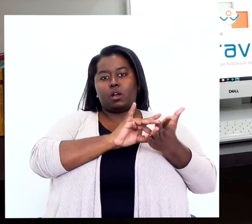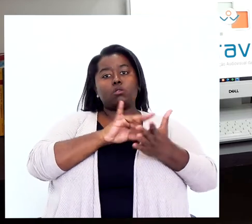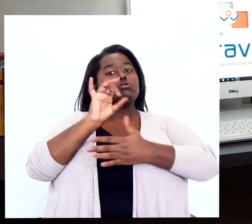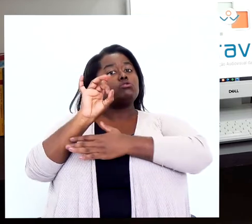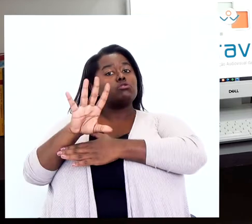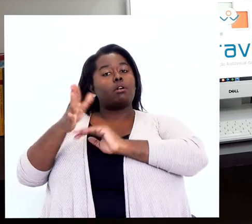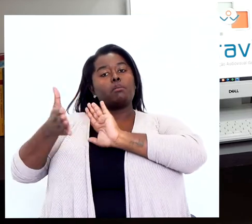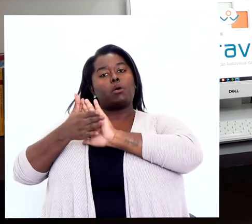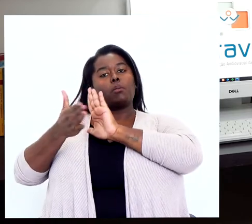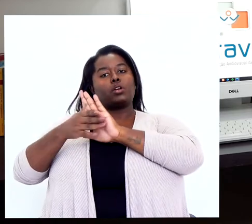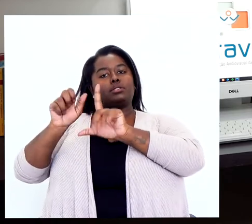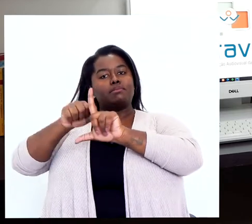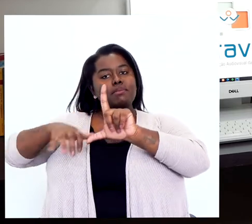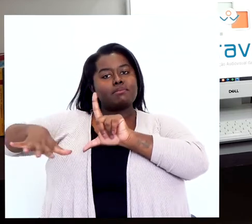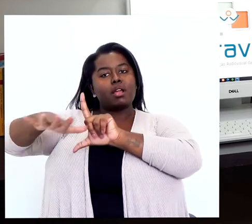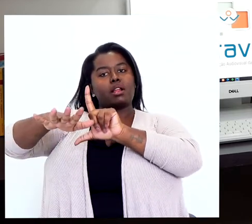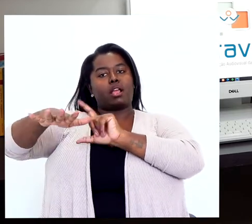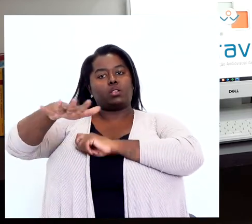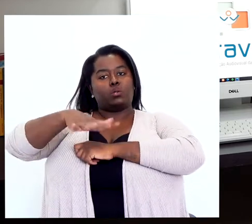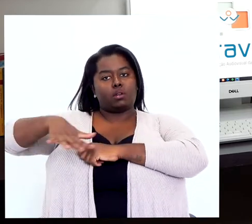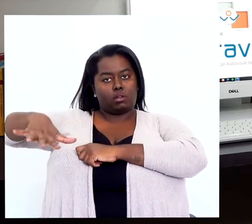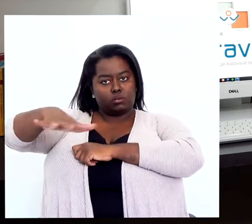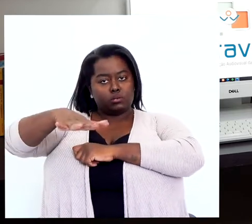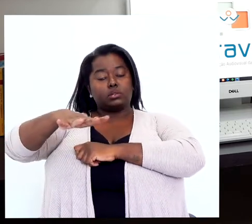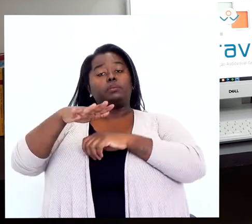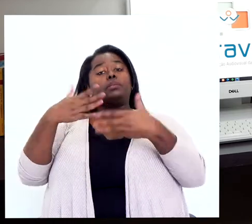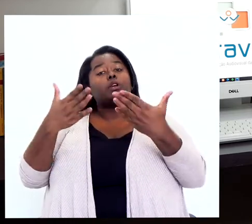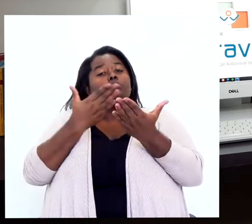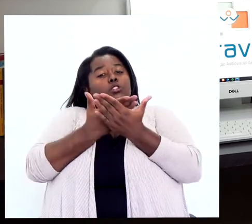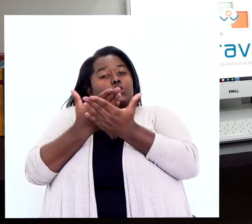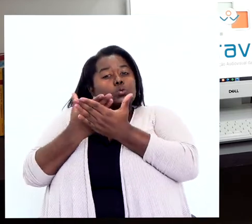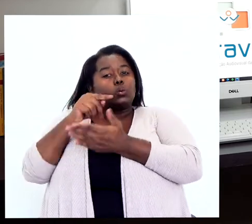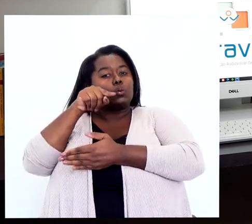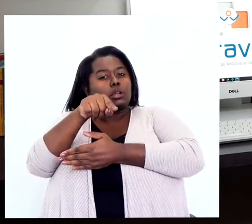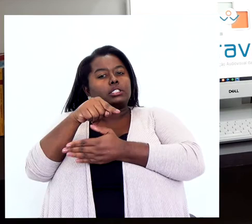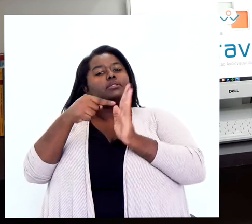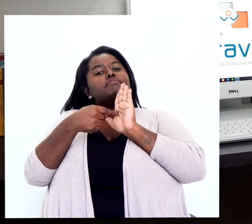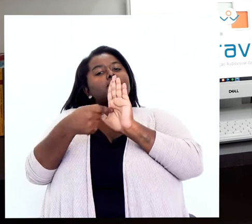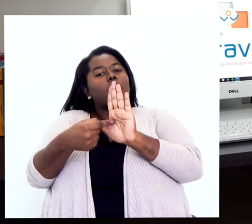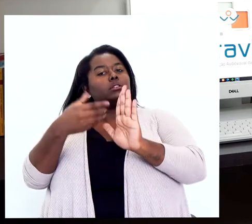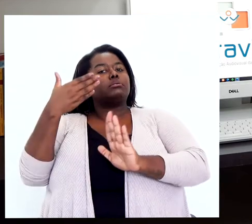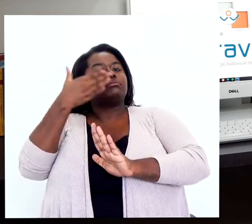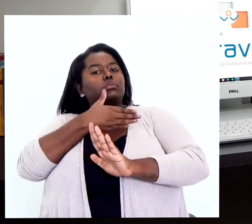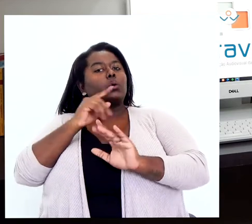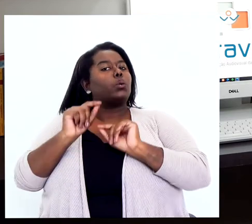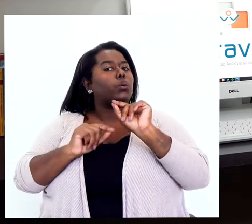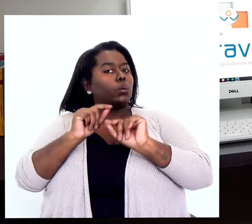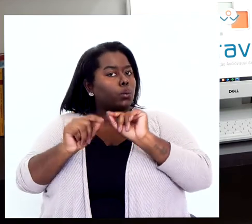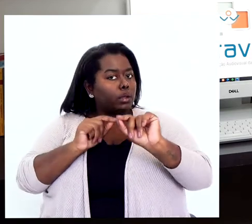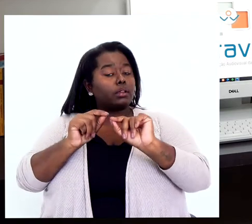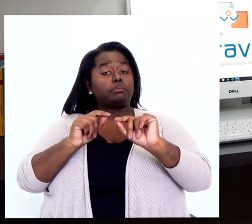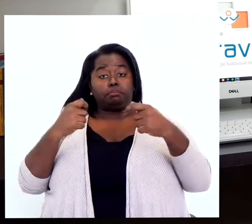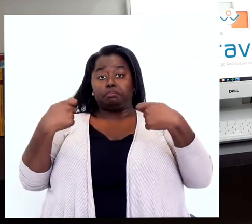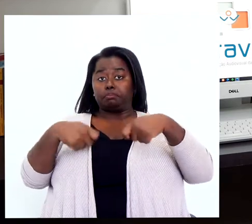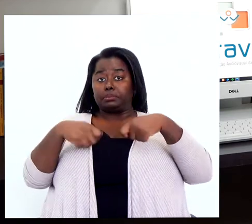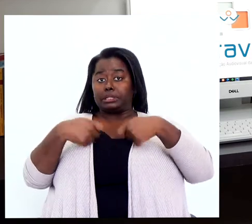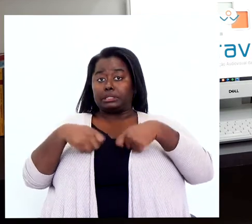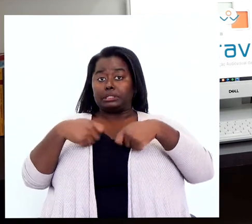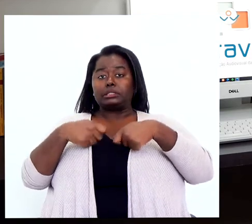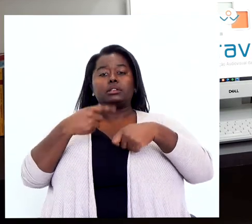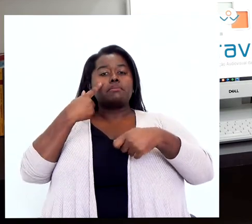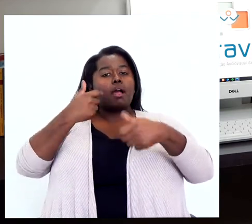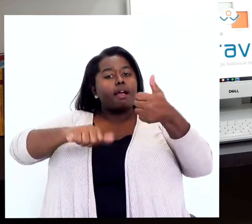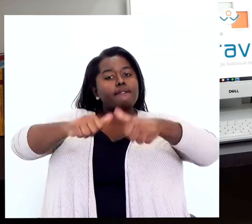apenas nas propostas do mercado. Esse estudo preliminar dá notícias para a gente de que é